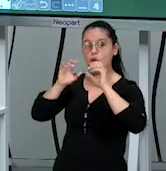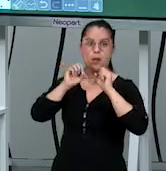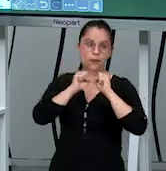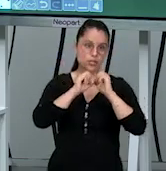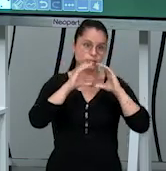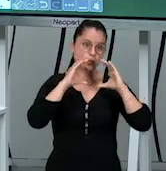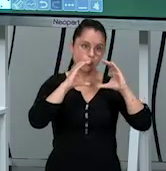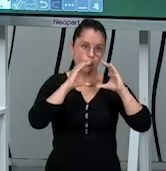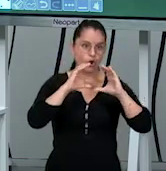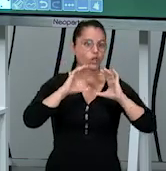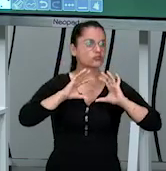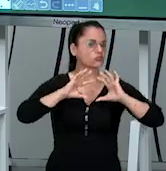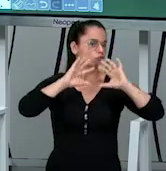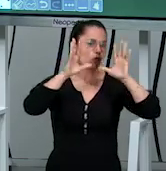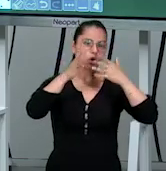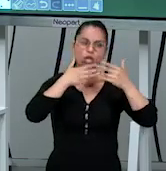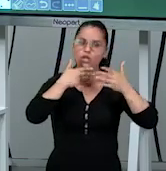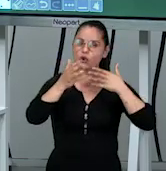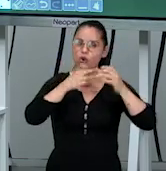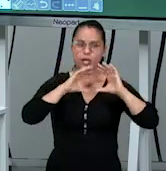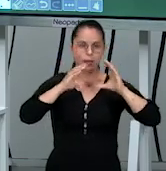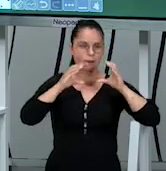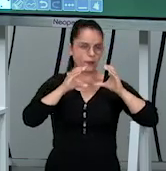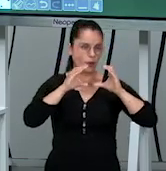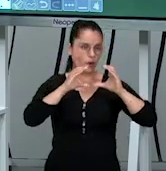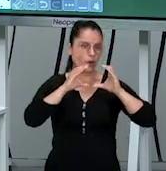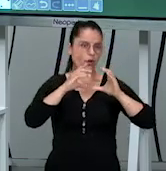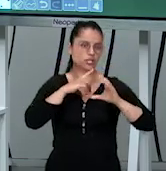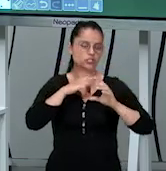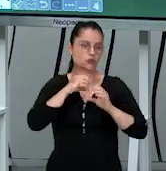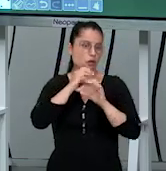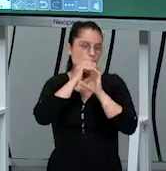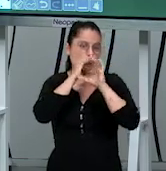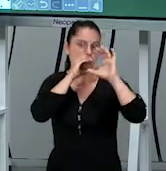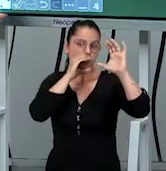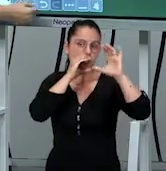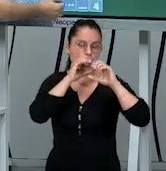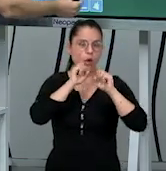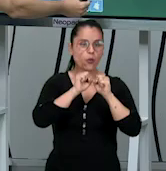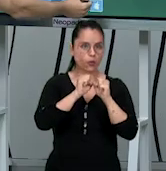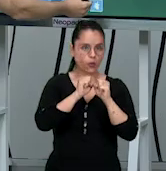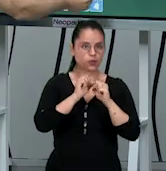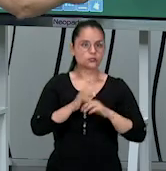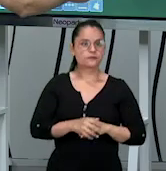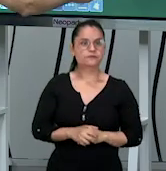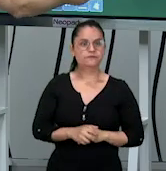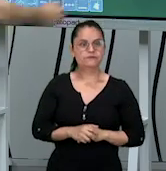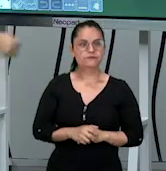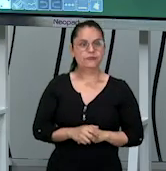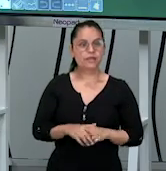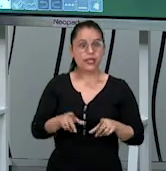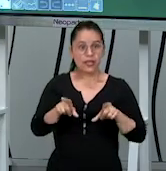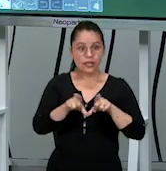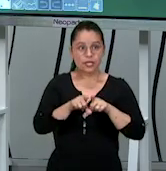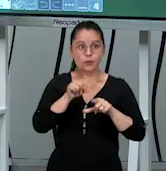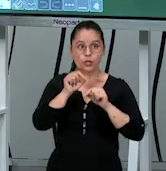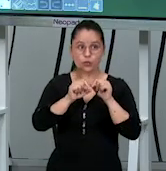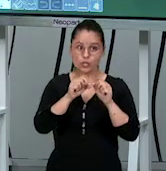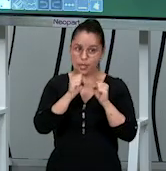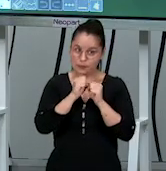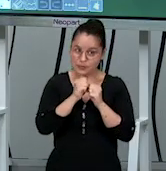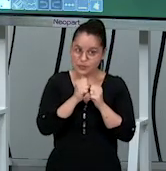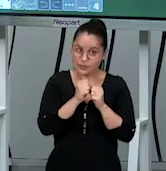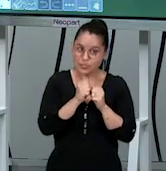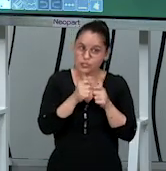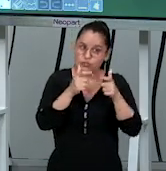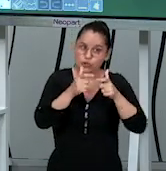bola de vôlei pode ser a bola do que você quiser tá? um balão alguma coisa improvisada e por fim e aí precisa de um pouco de mais